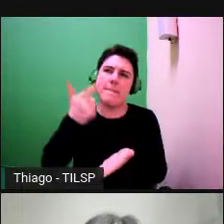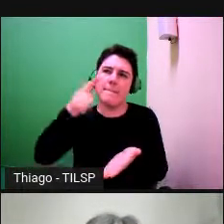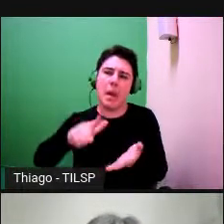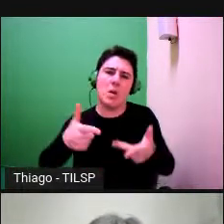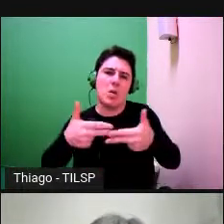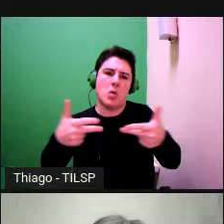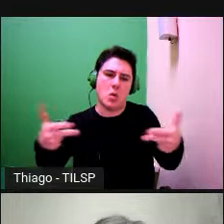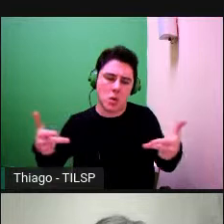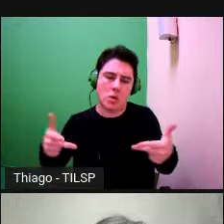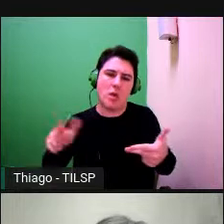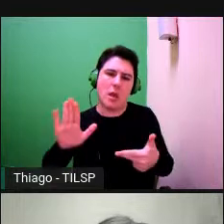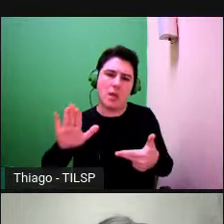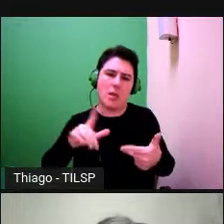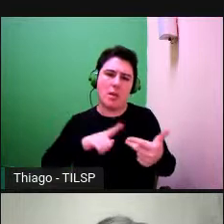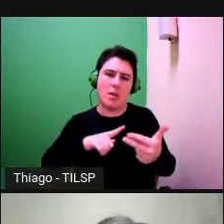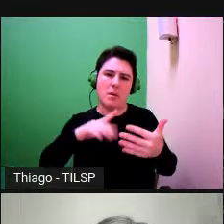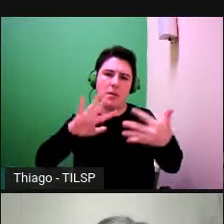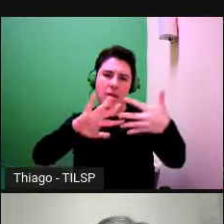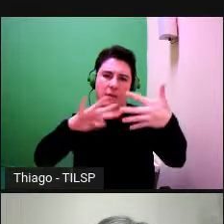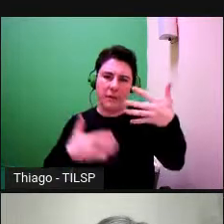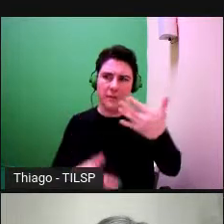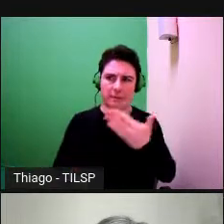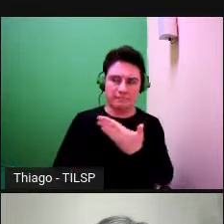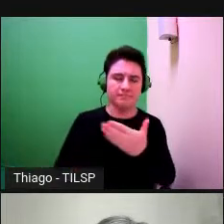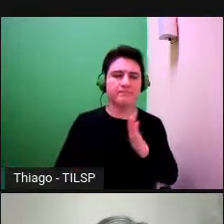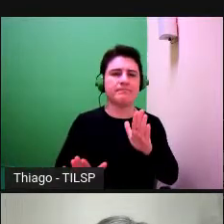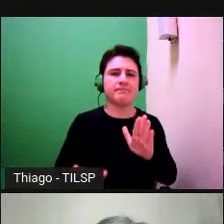fica à referência, mas parece-me interessante esta